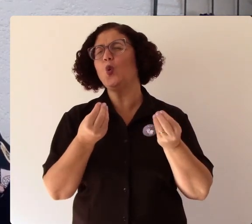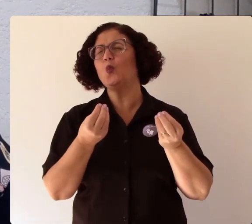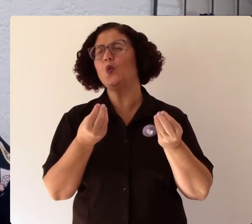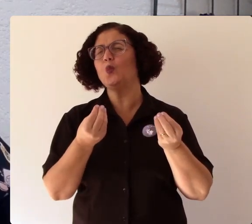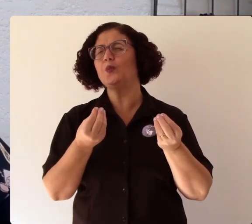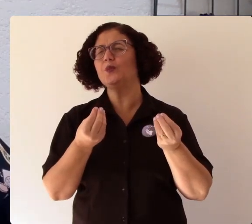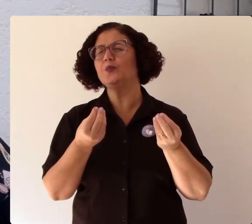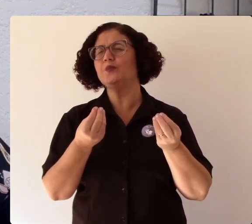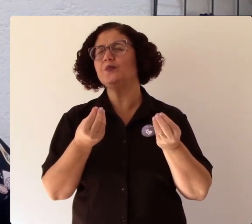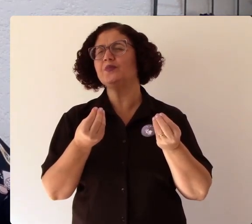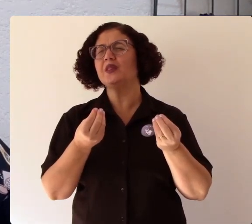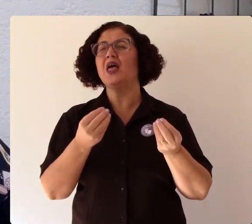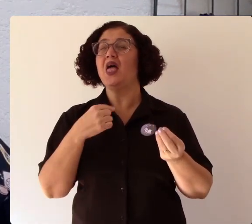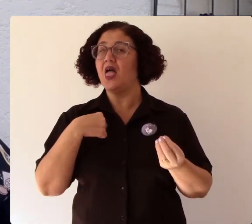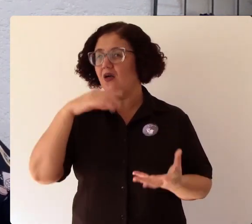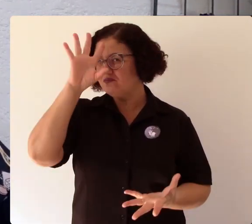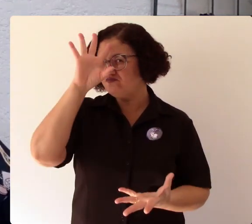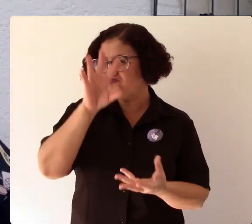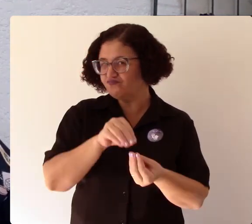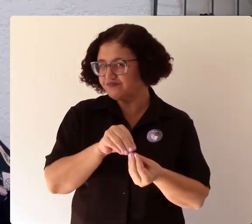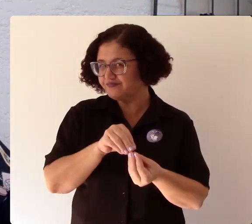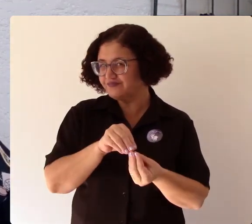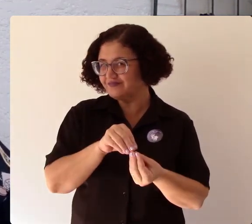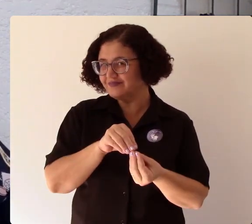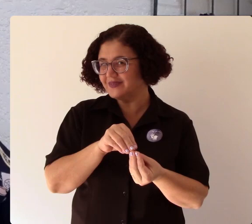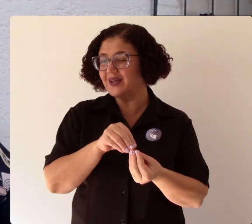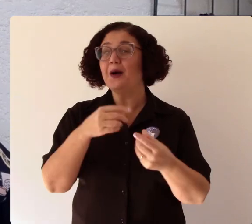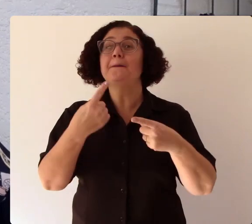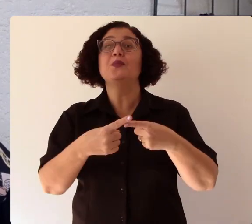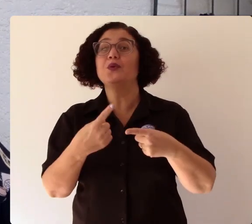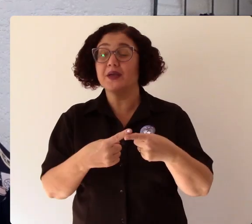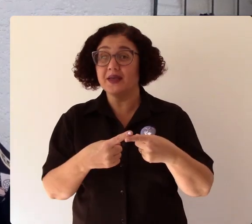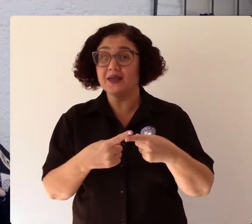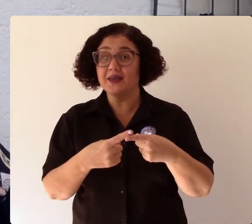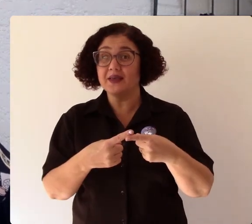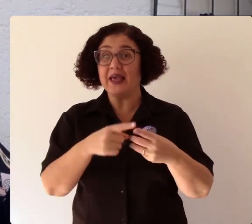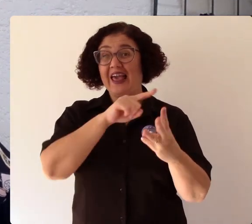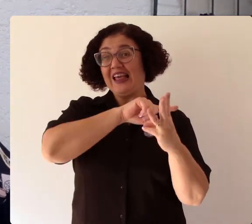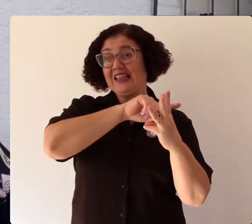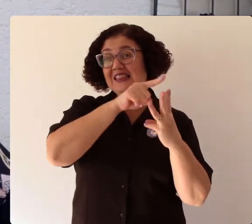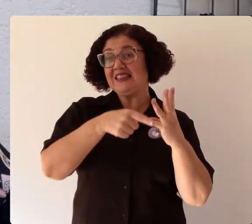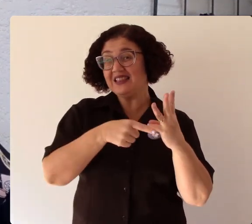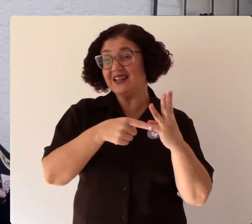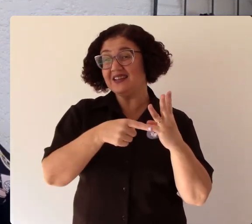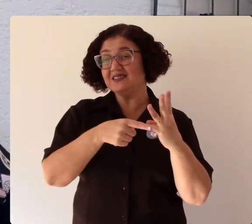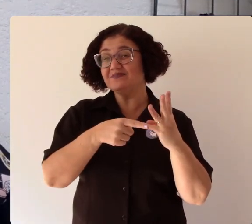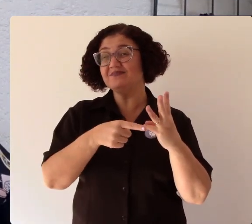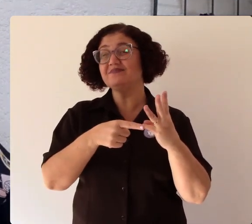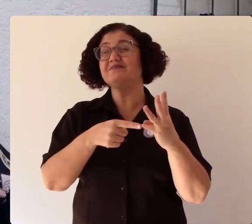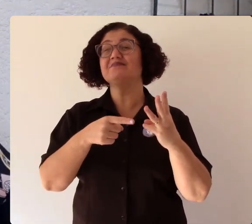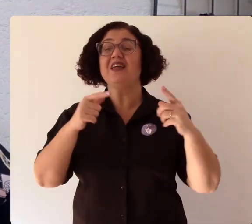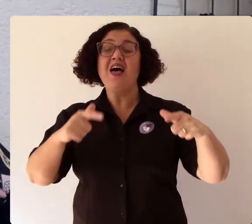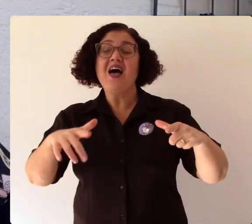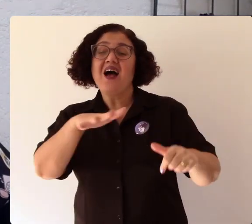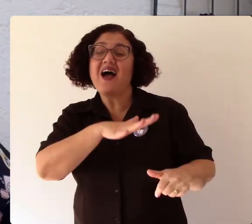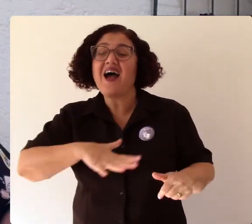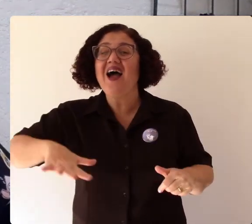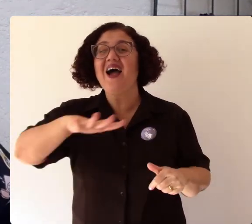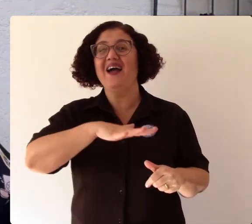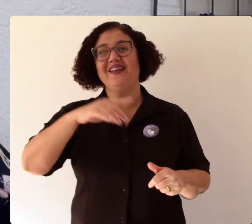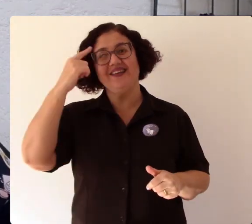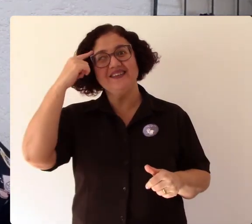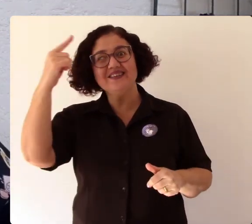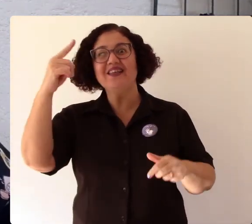São recortes, exatamente, por serem três grandes áreas, três